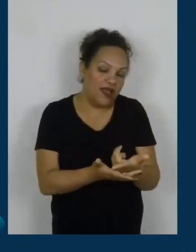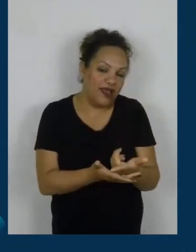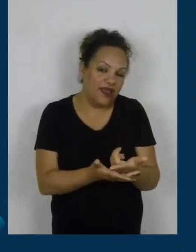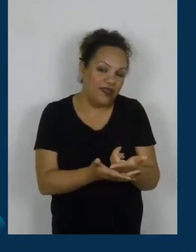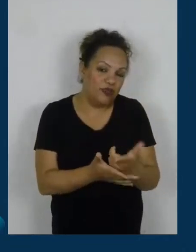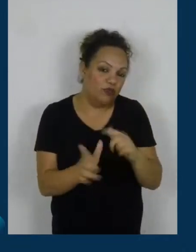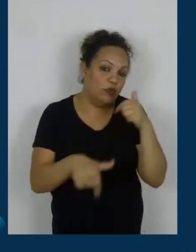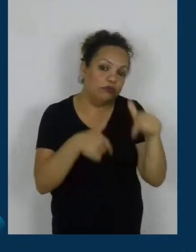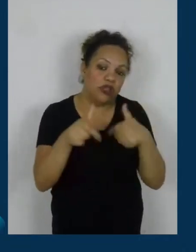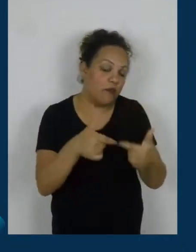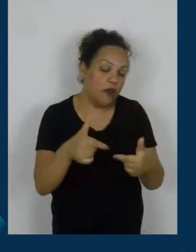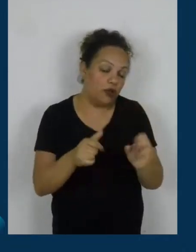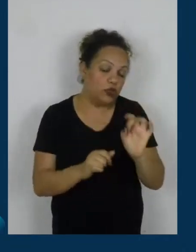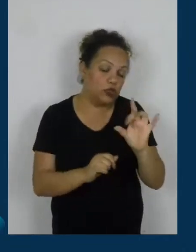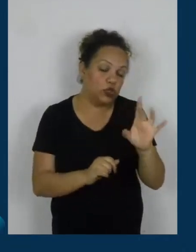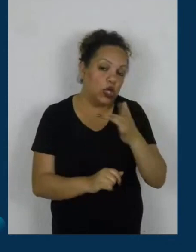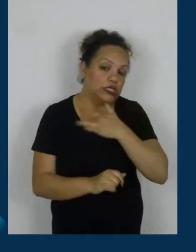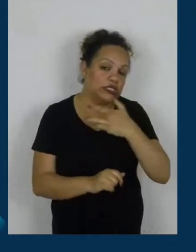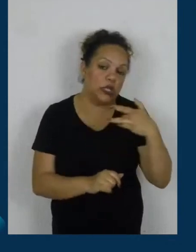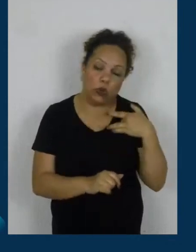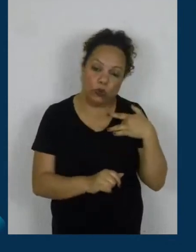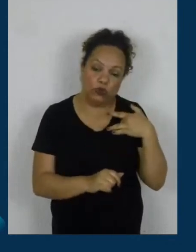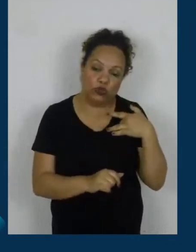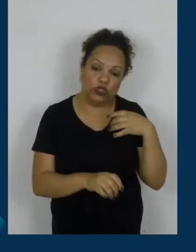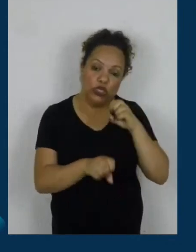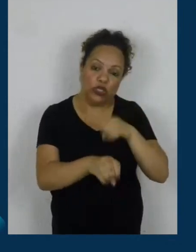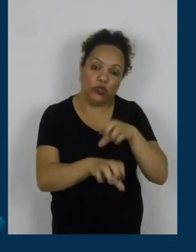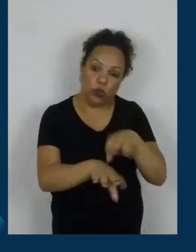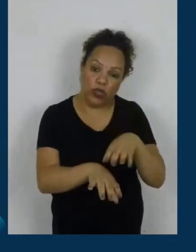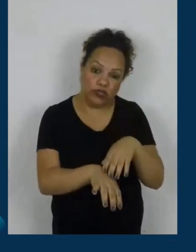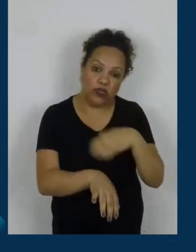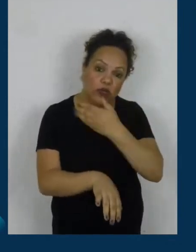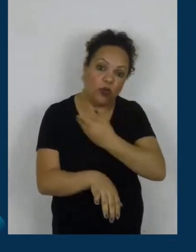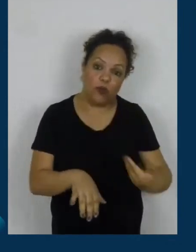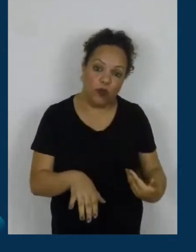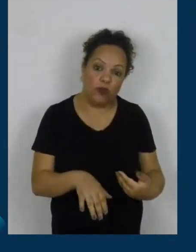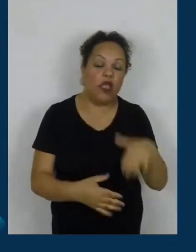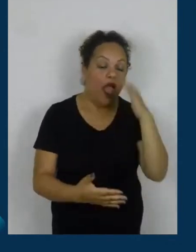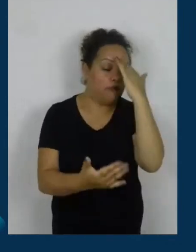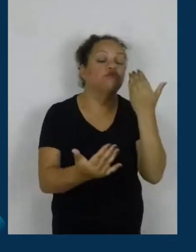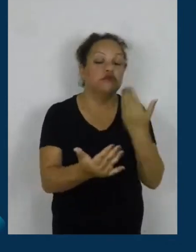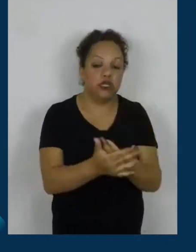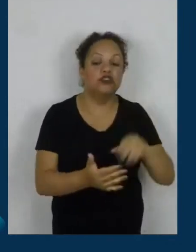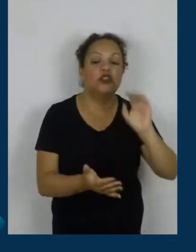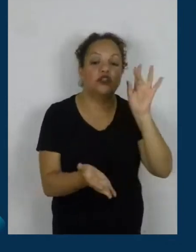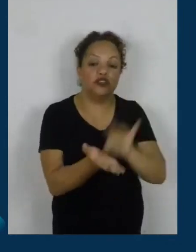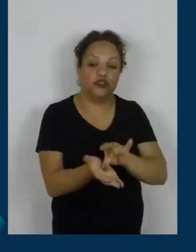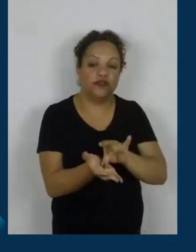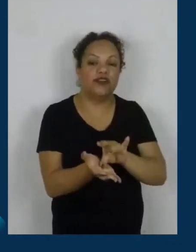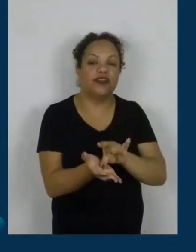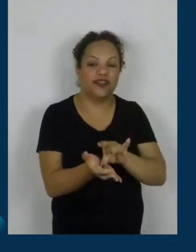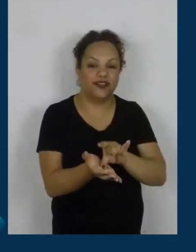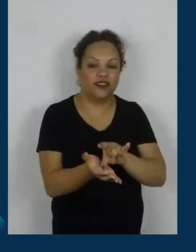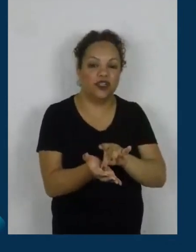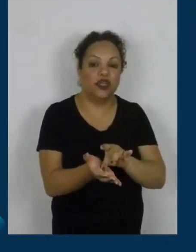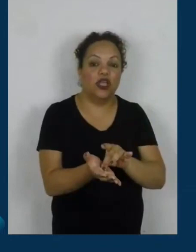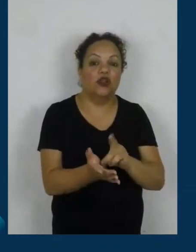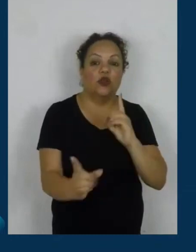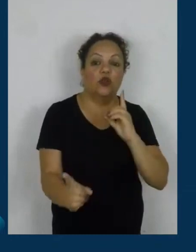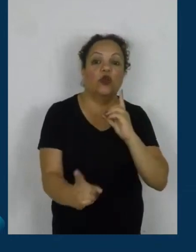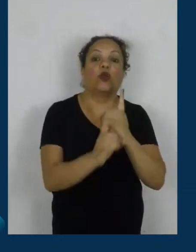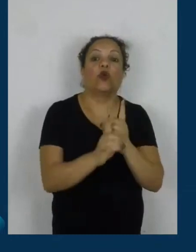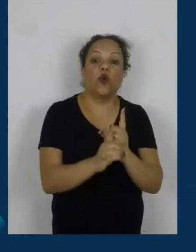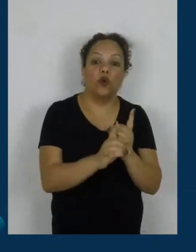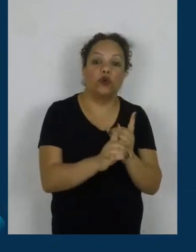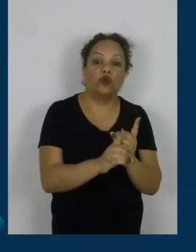sobre educação, não é só sobre setor público, é sobre acreditar mesmo. E eu queria muito que todo mundo saísse desse encontro que nem eu estou saindo. Muito